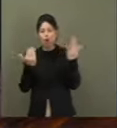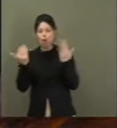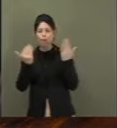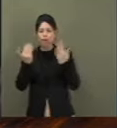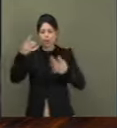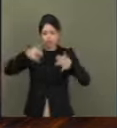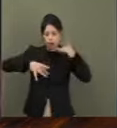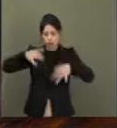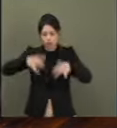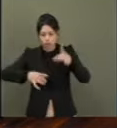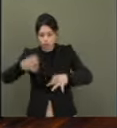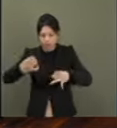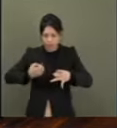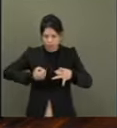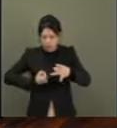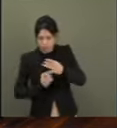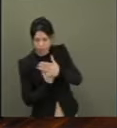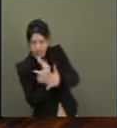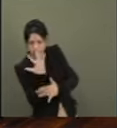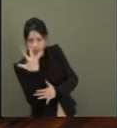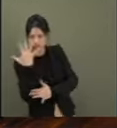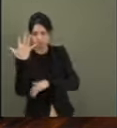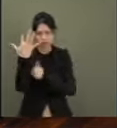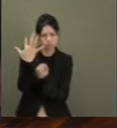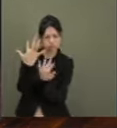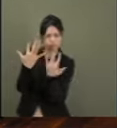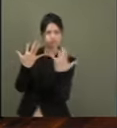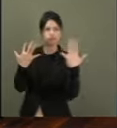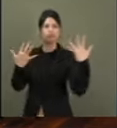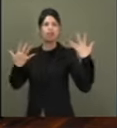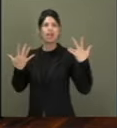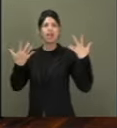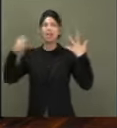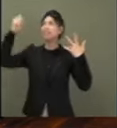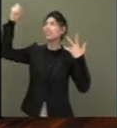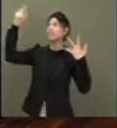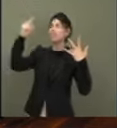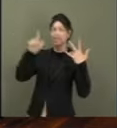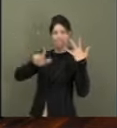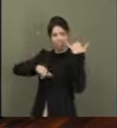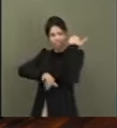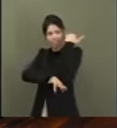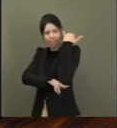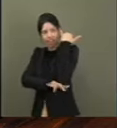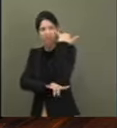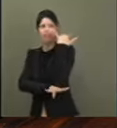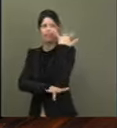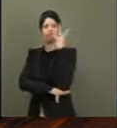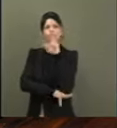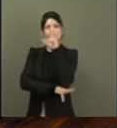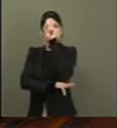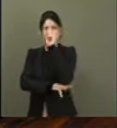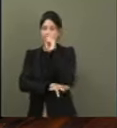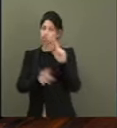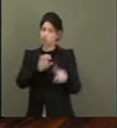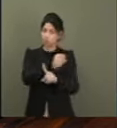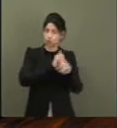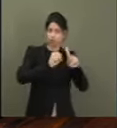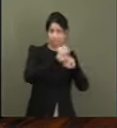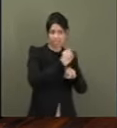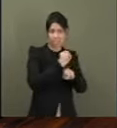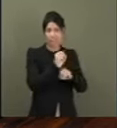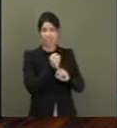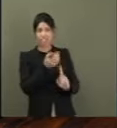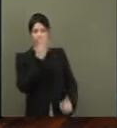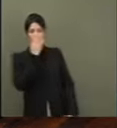bravamente cresce e se reparte o pão. Nossa sociedade não pode ser egoísta, não pode ser